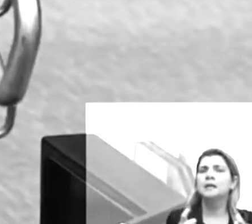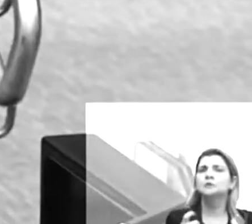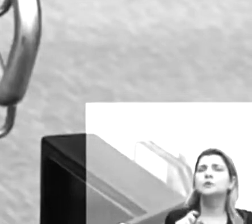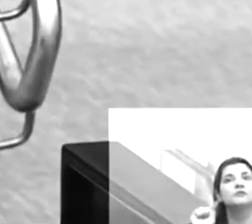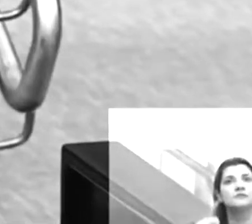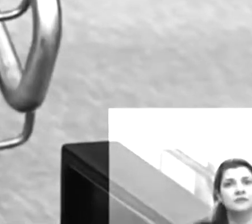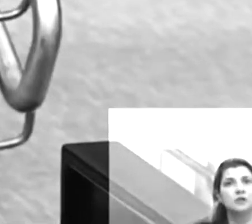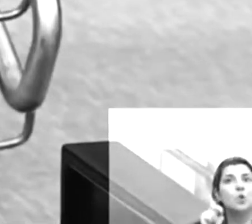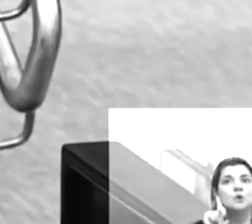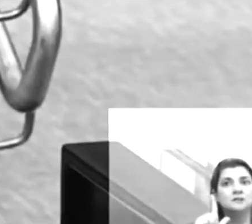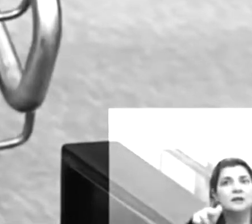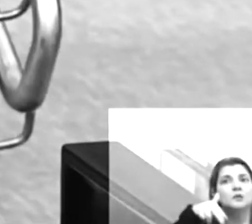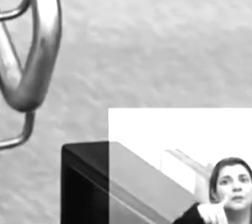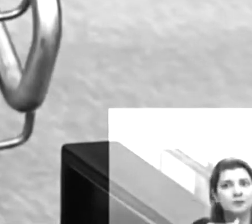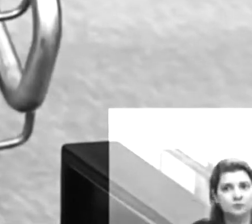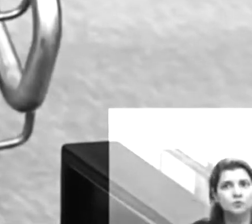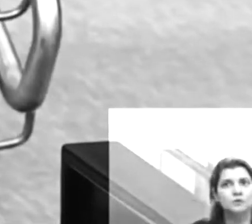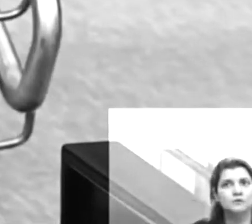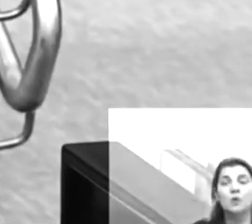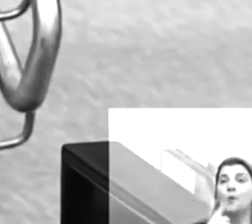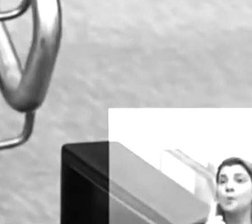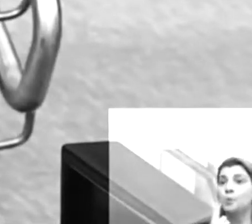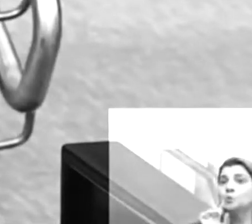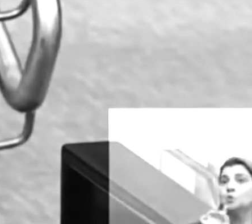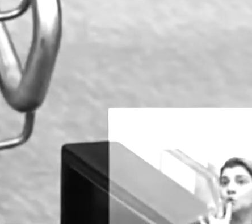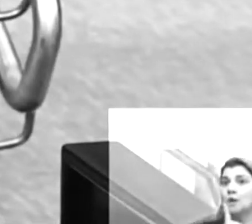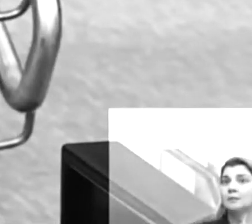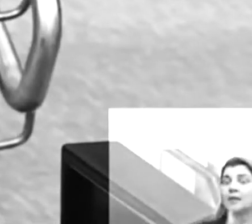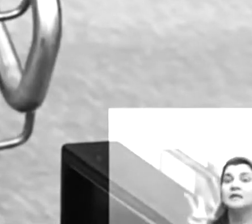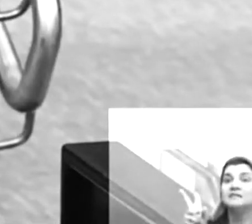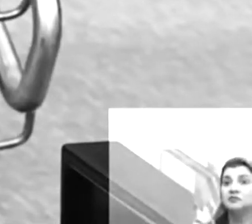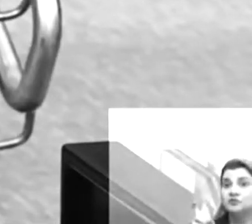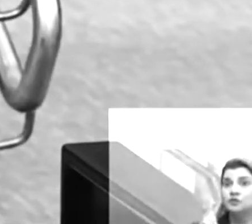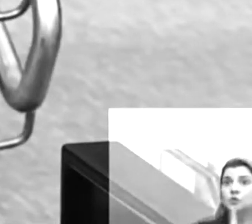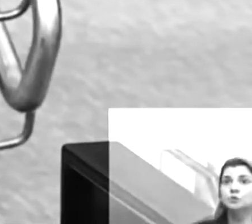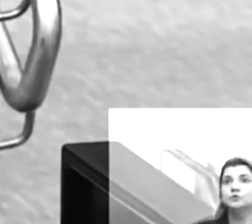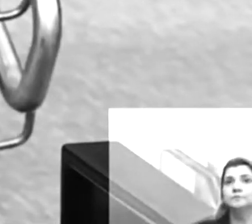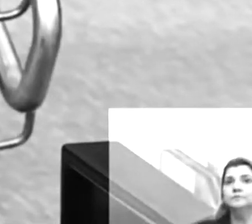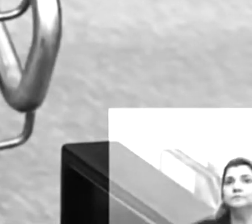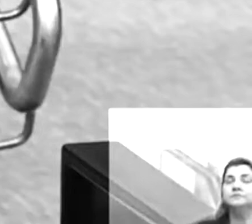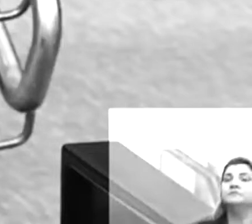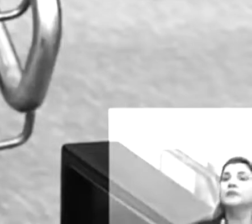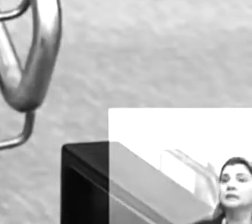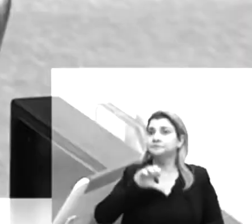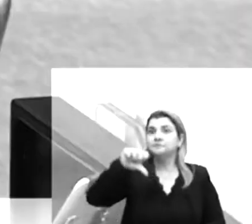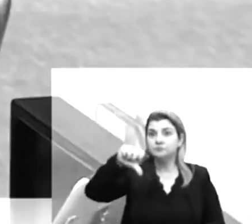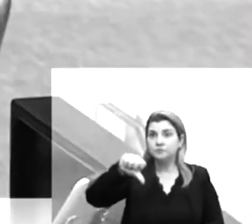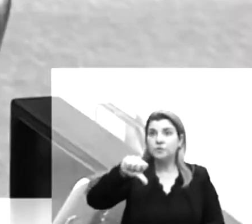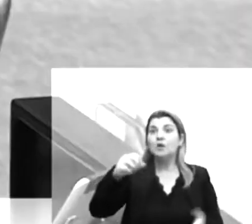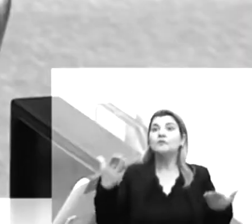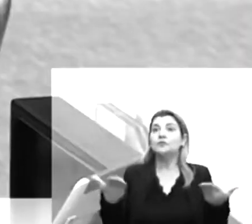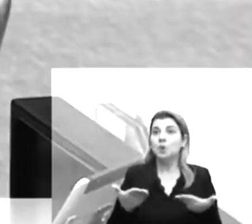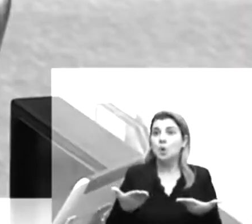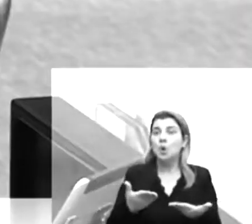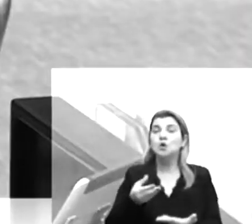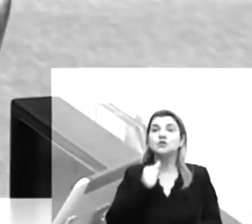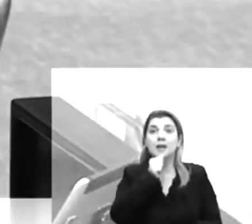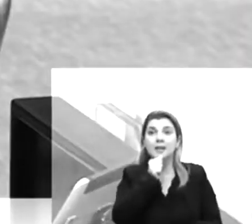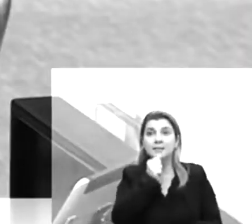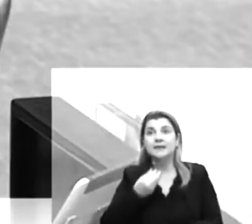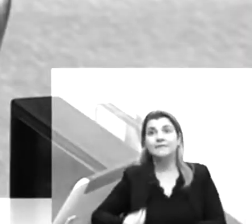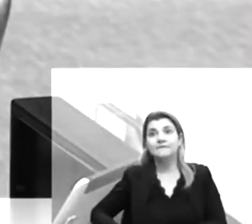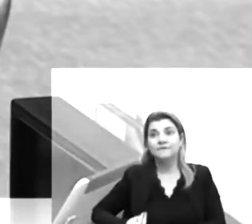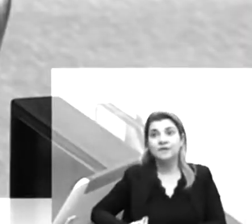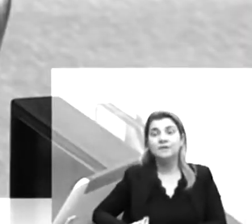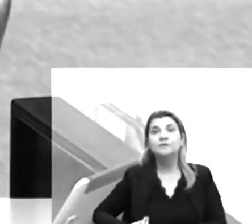amanhã. Um só tem esse título de governador. E se tem nove, hoje ainda vivos, estão vivos, estão